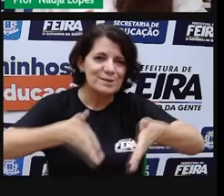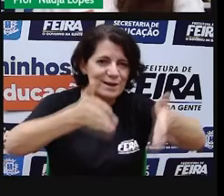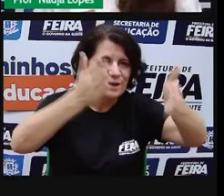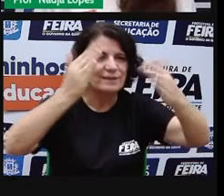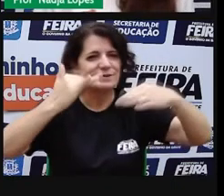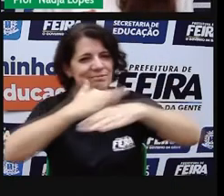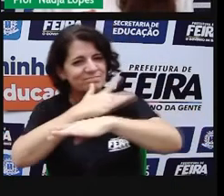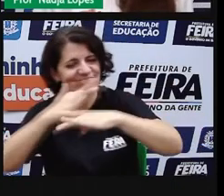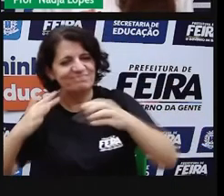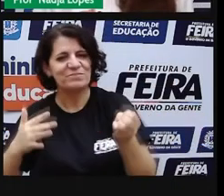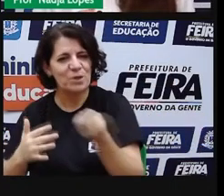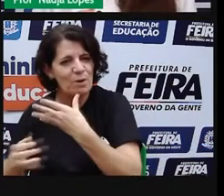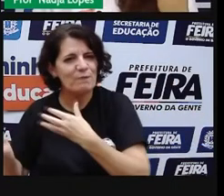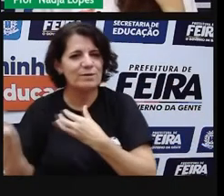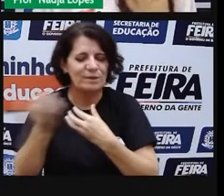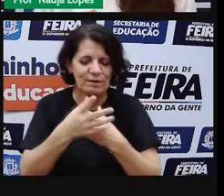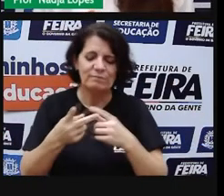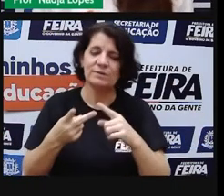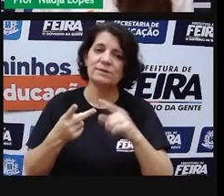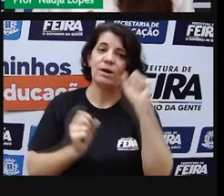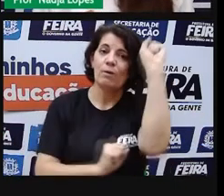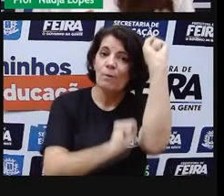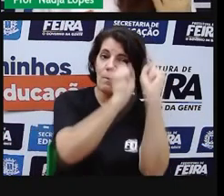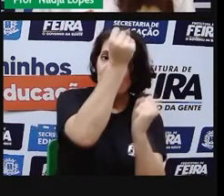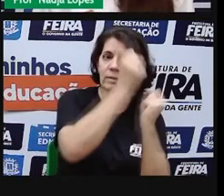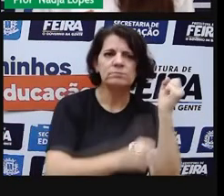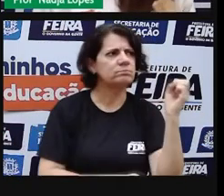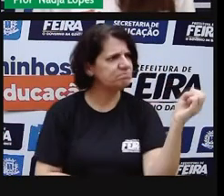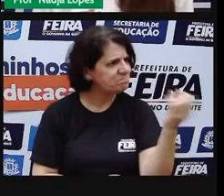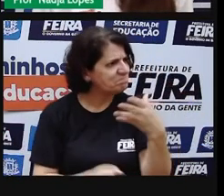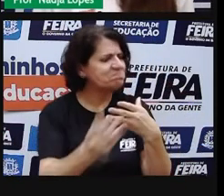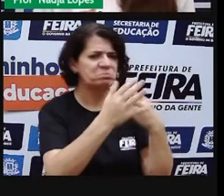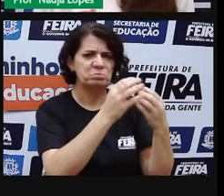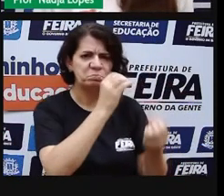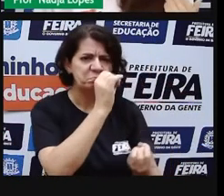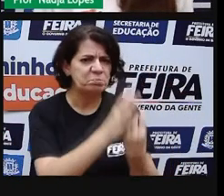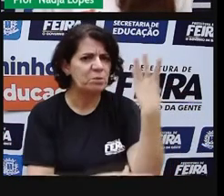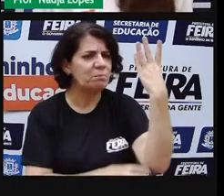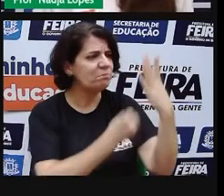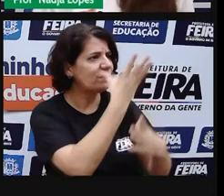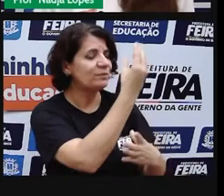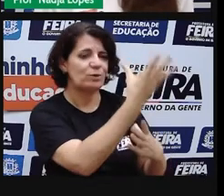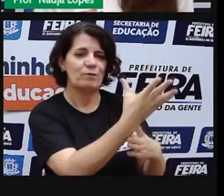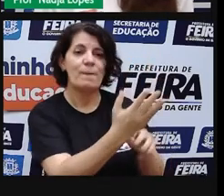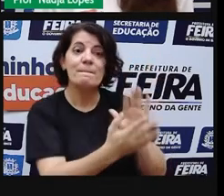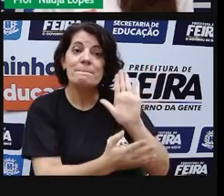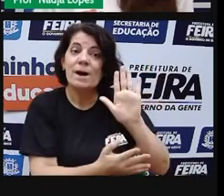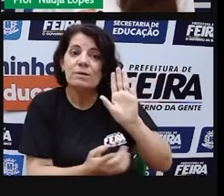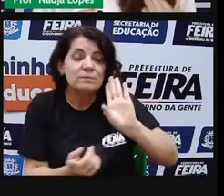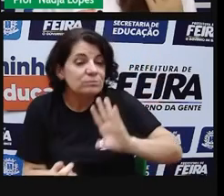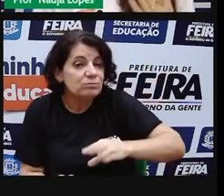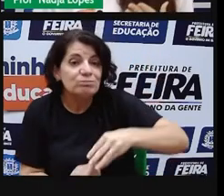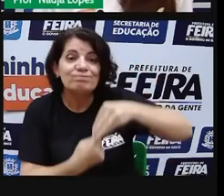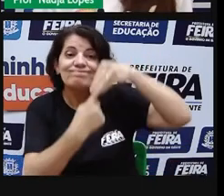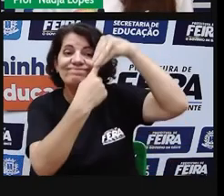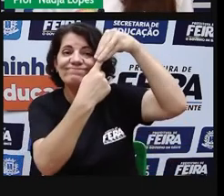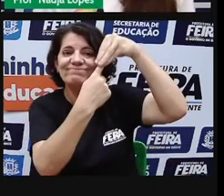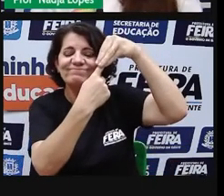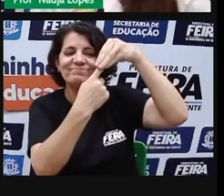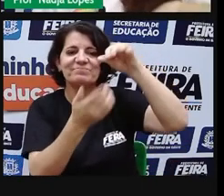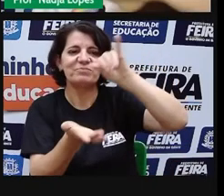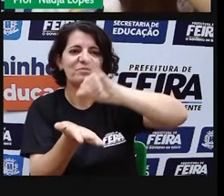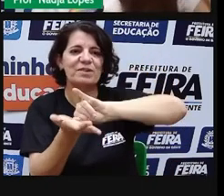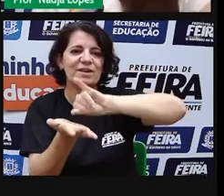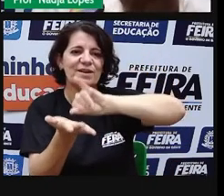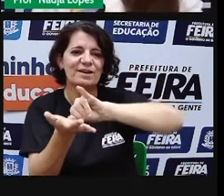importante centro industrial, é no comércio onde encontra a força da economia feirense. Então, aqui em Feira,